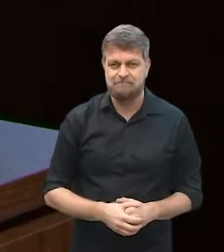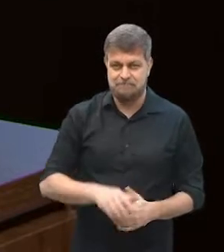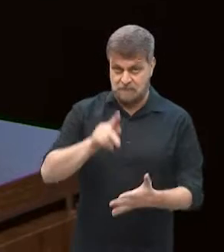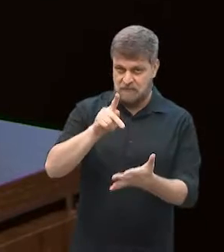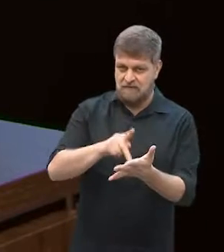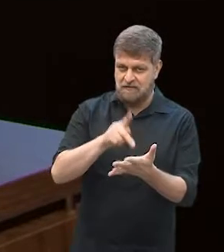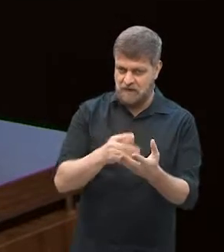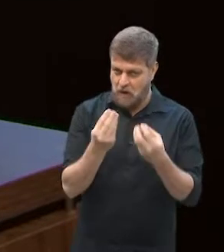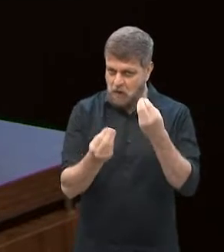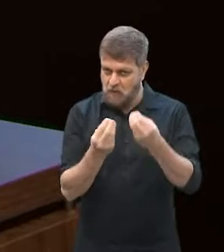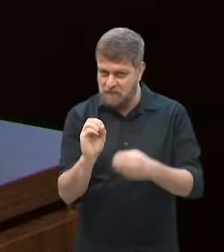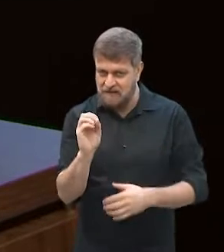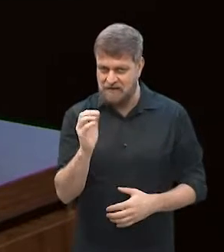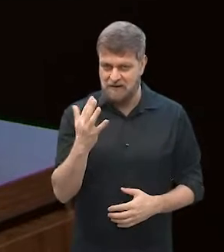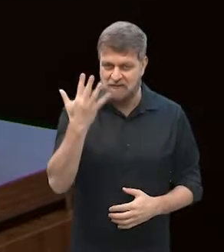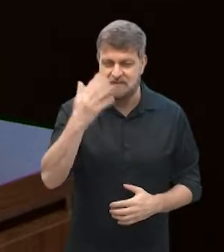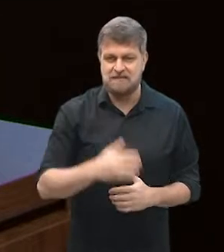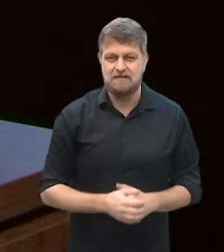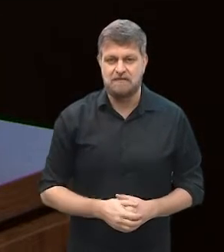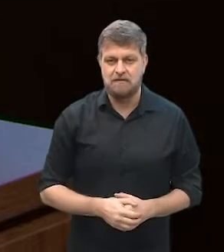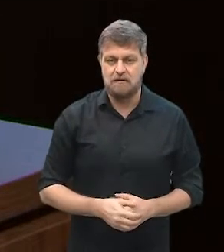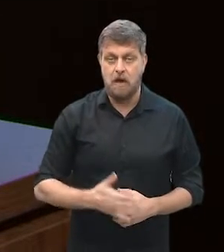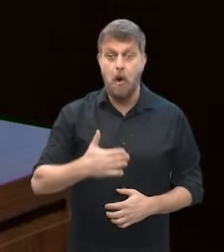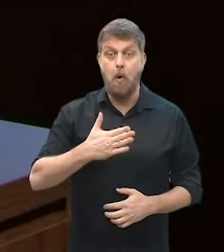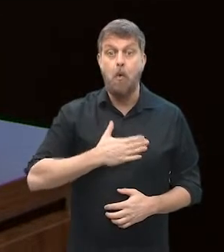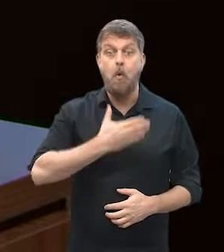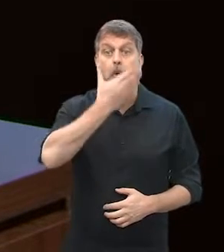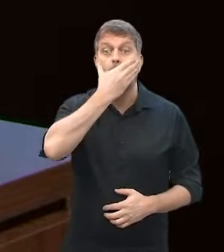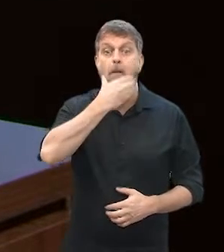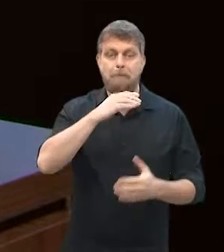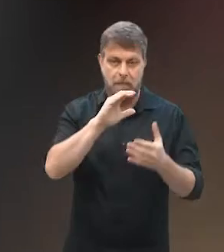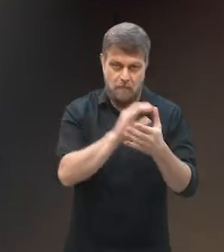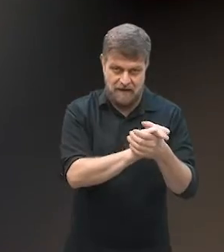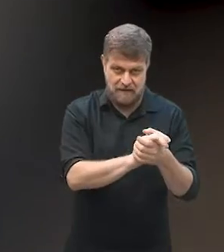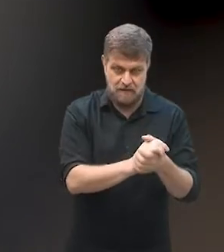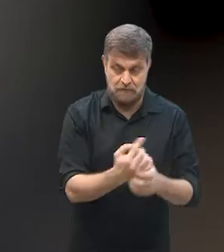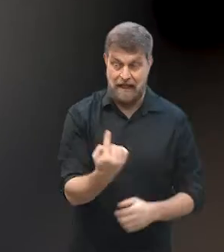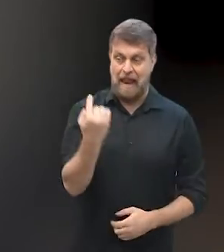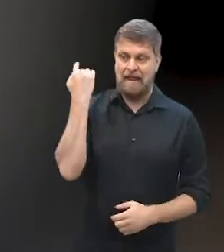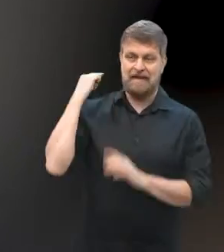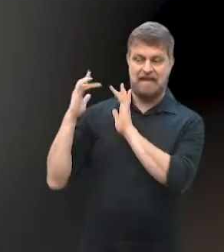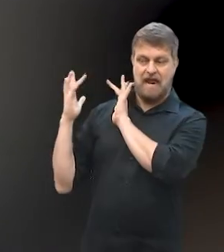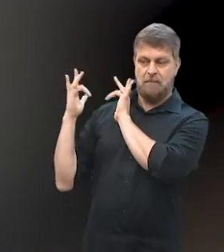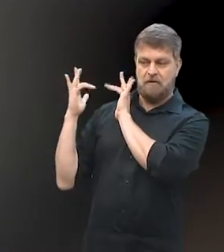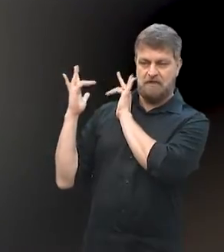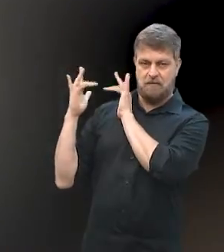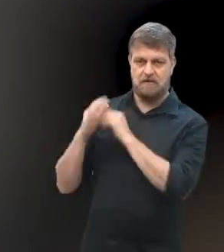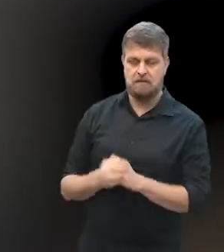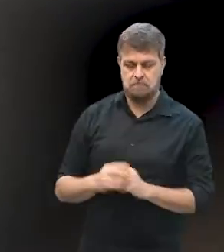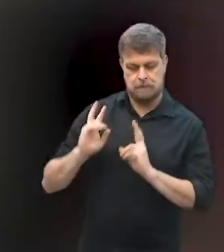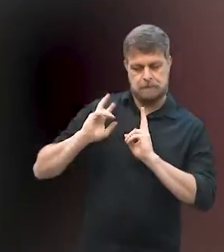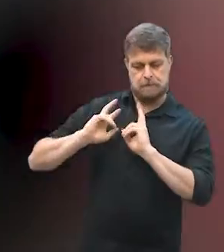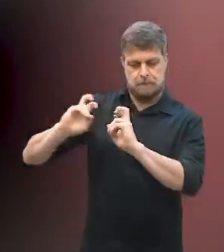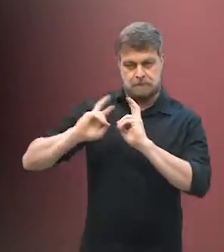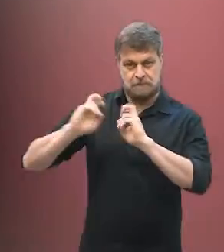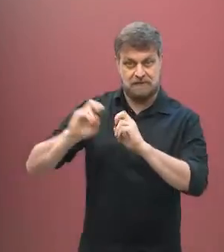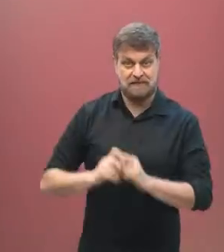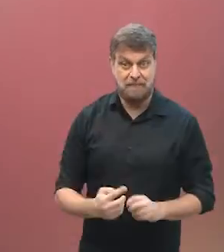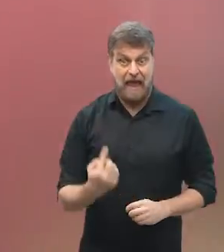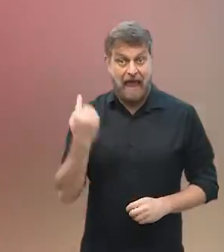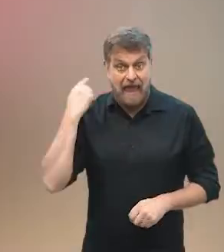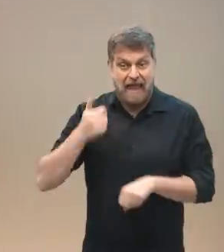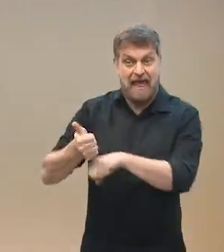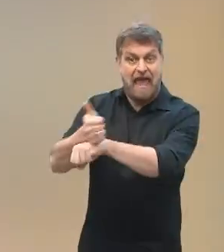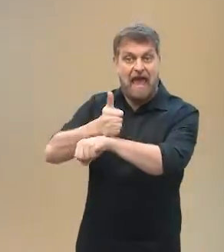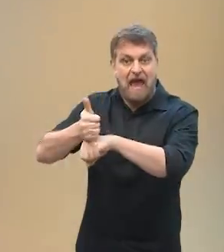verdade foi assim, né? Hoje é o meu marido que eu namorava ele na época, né? E ele já enxergava isso em mim, que ele é gerente de